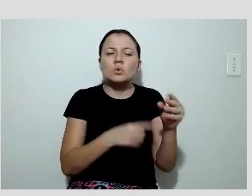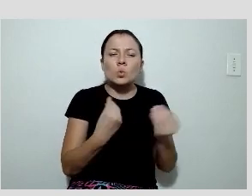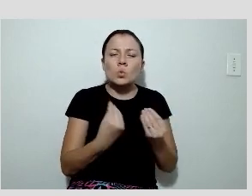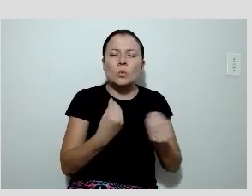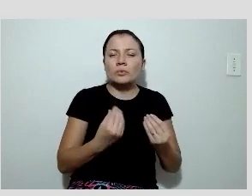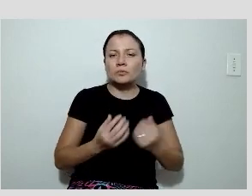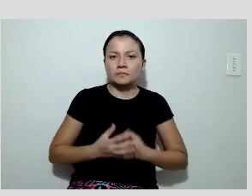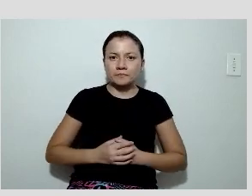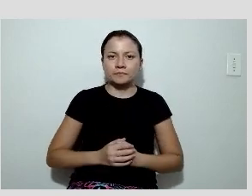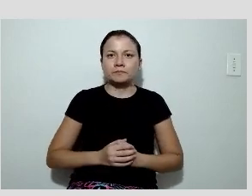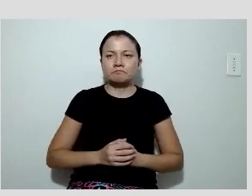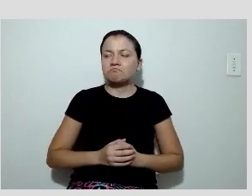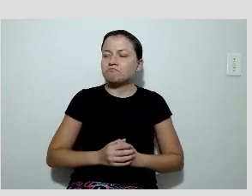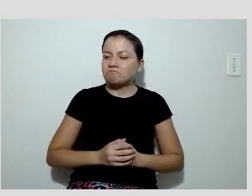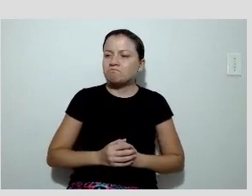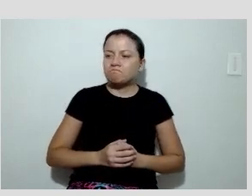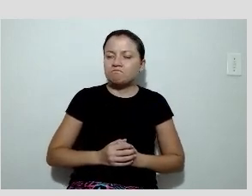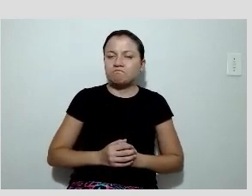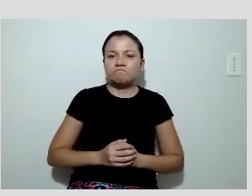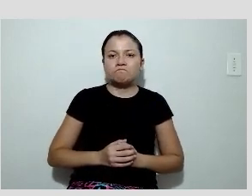Bom, é um paciente